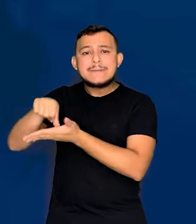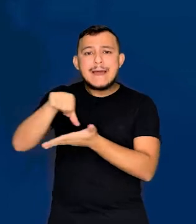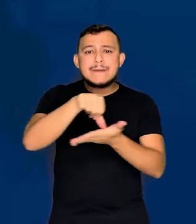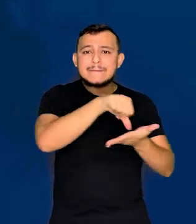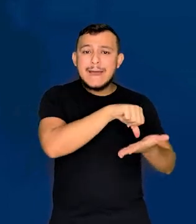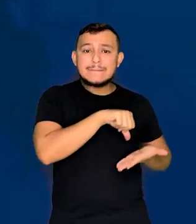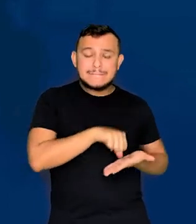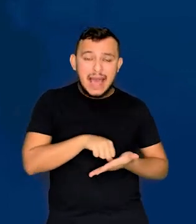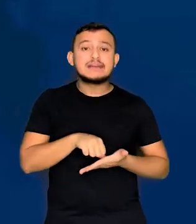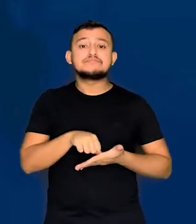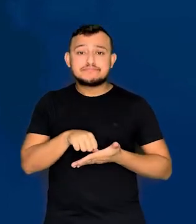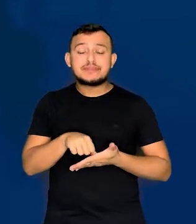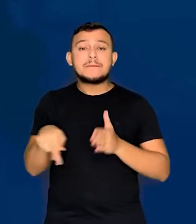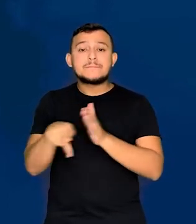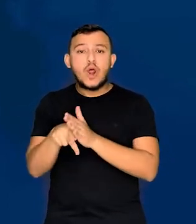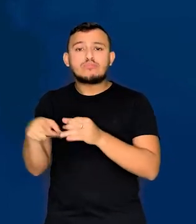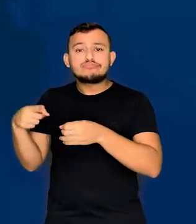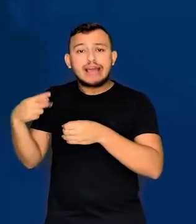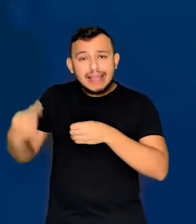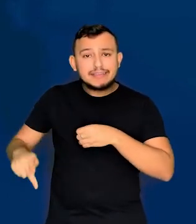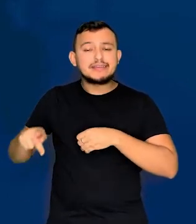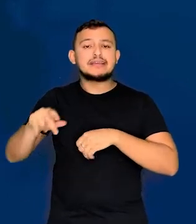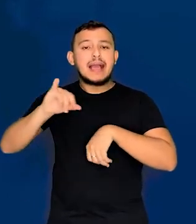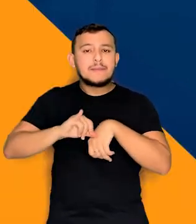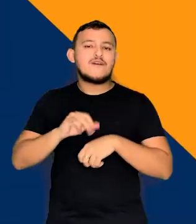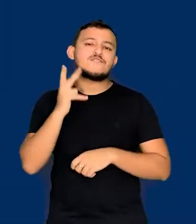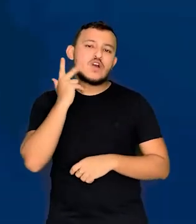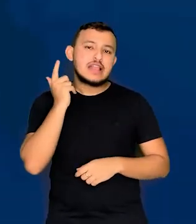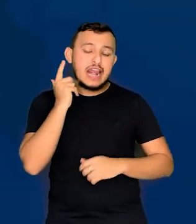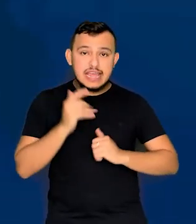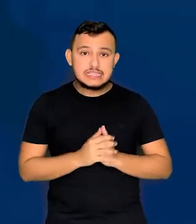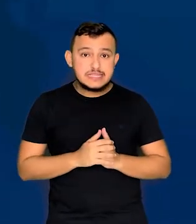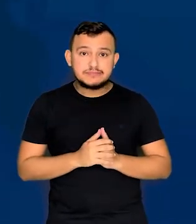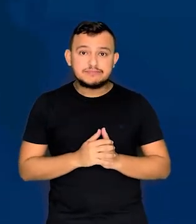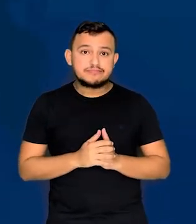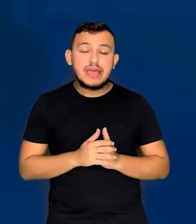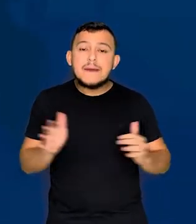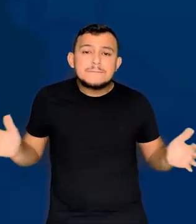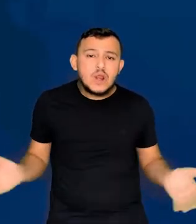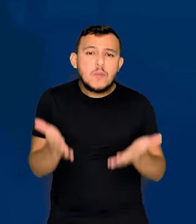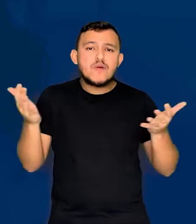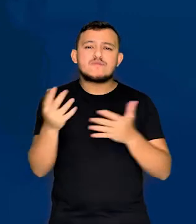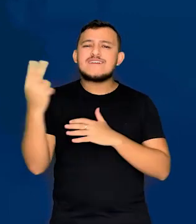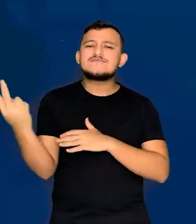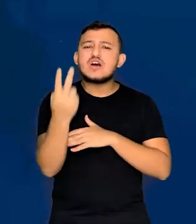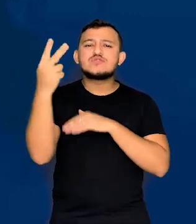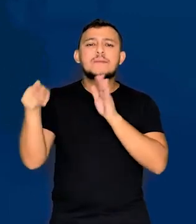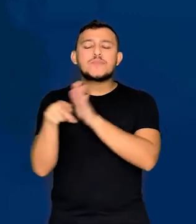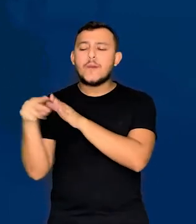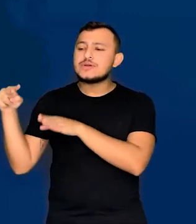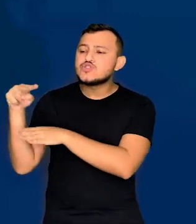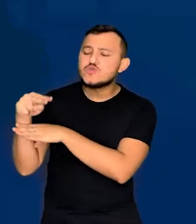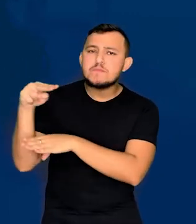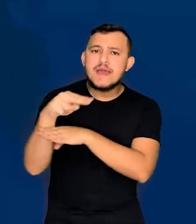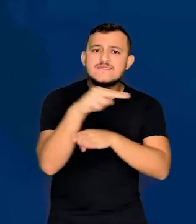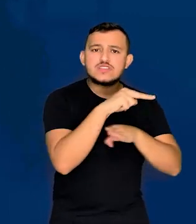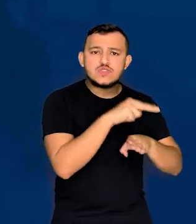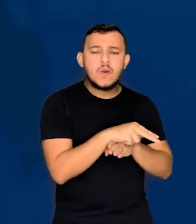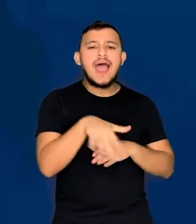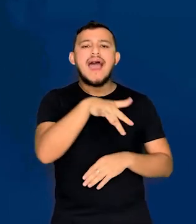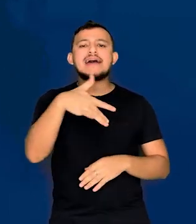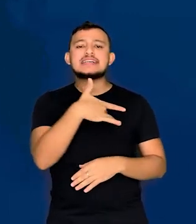unidades de atenção primária à saúde do município de Fortaleza. Promovemos a valorização dos supervisores das